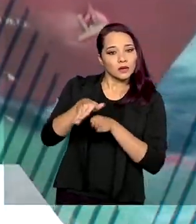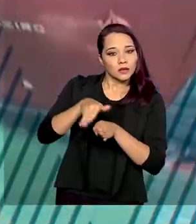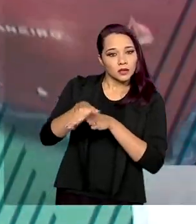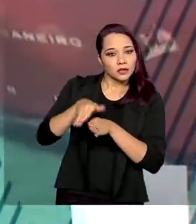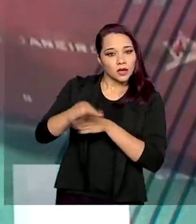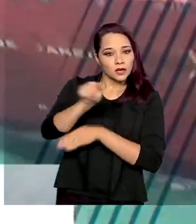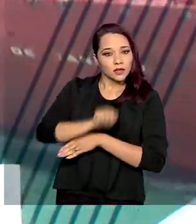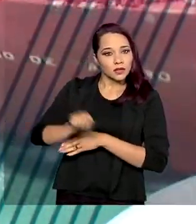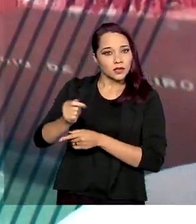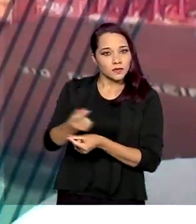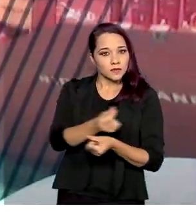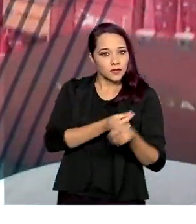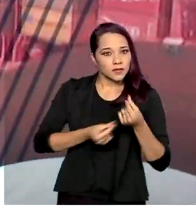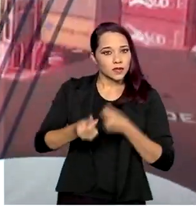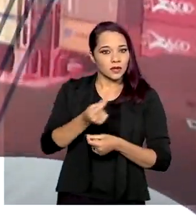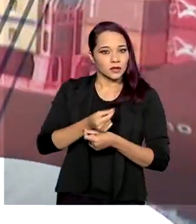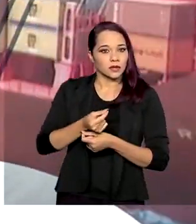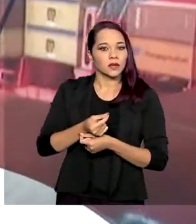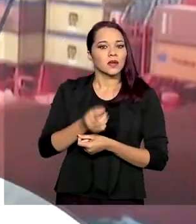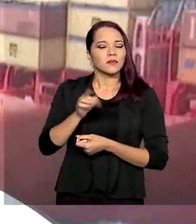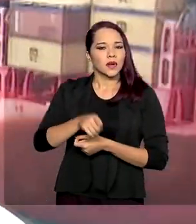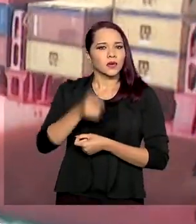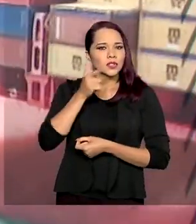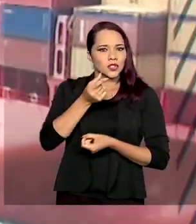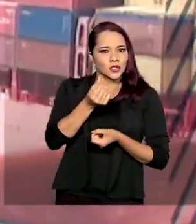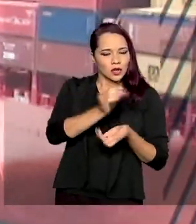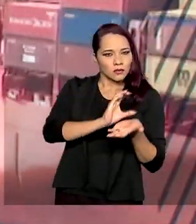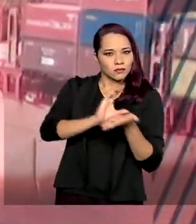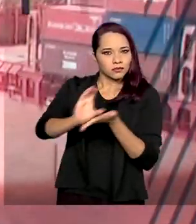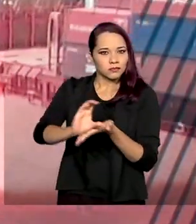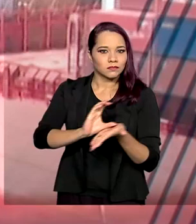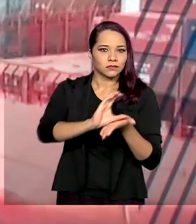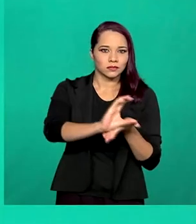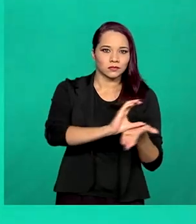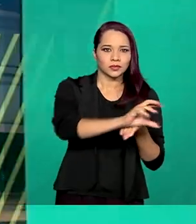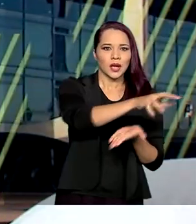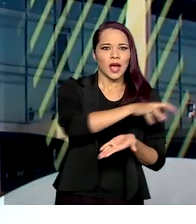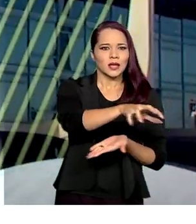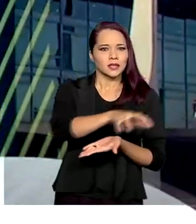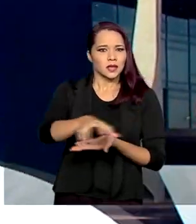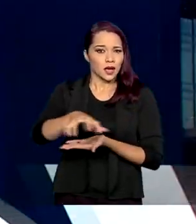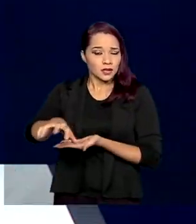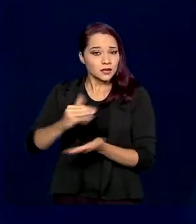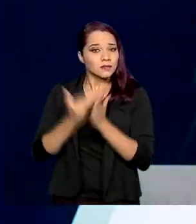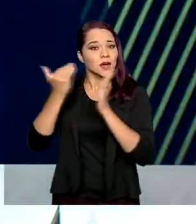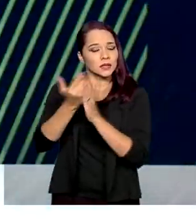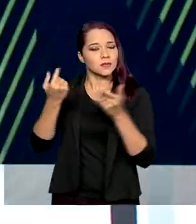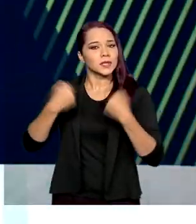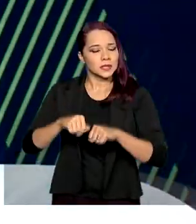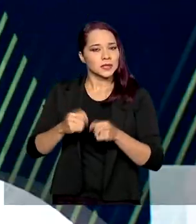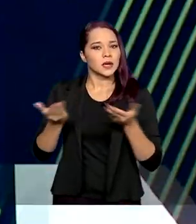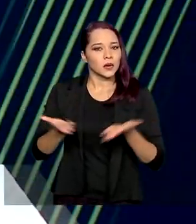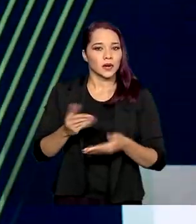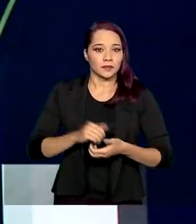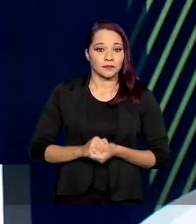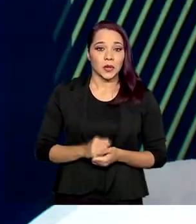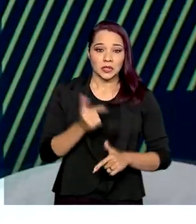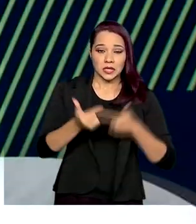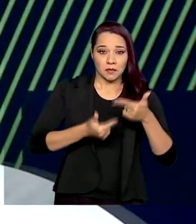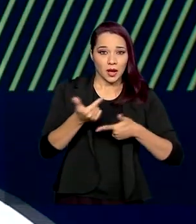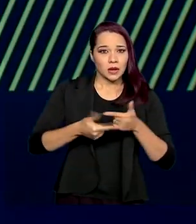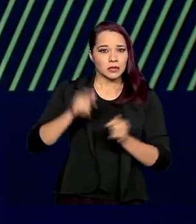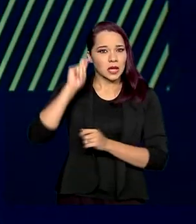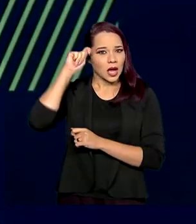as agências financeiras oficiais para destinarem recursos aos setores mais necessitados no momento. As atividades